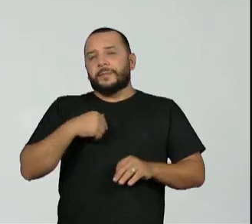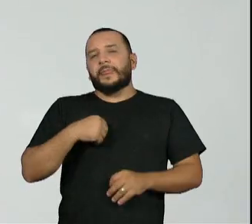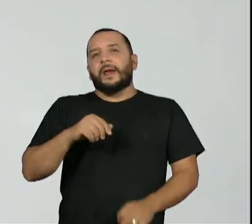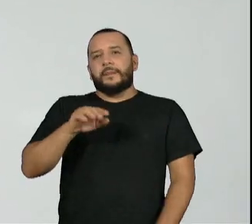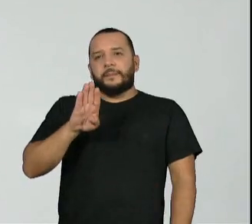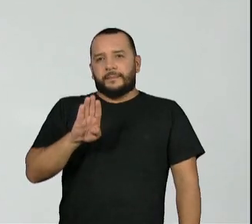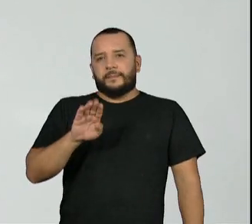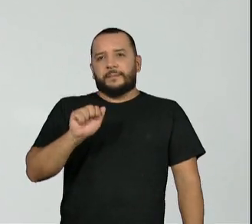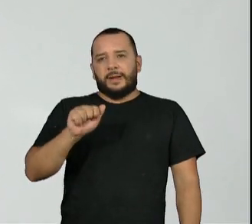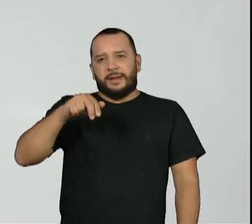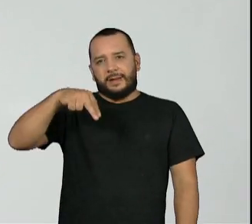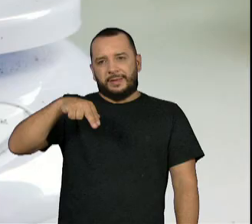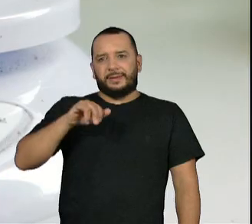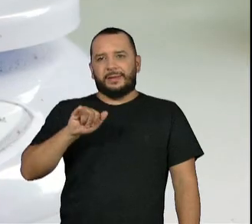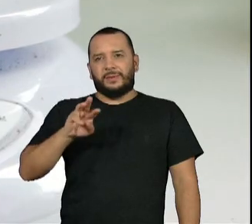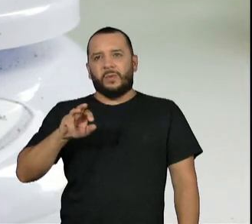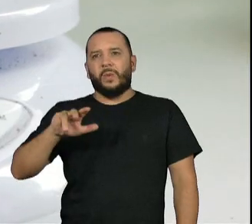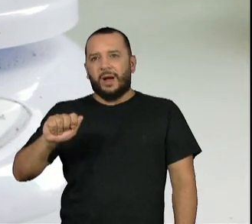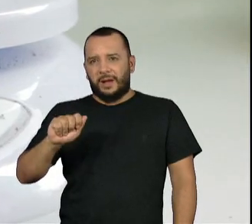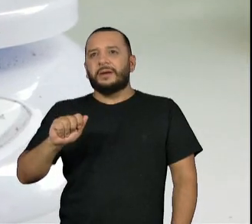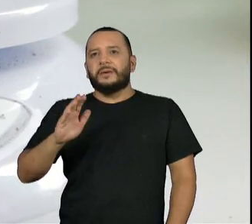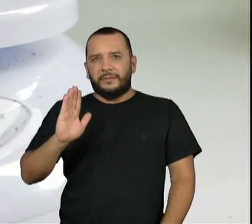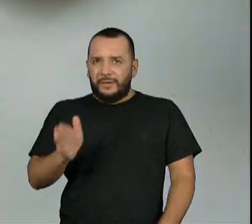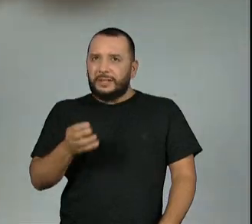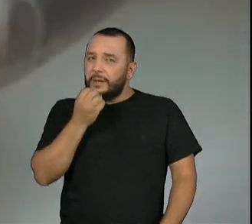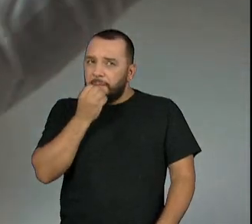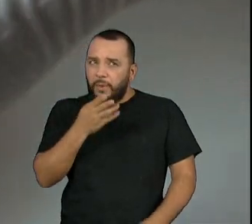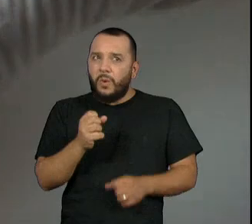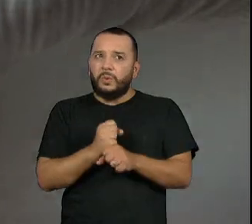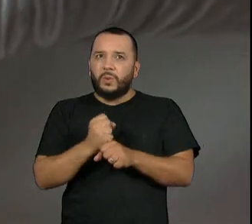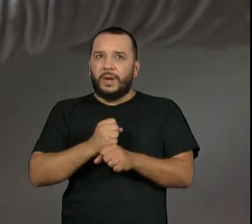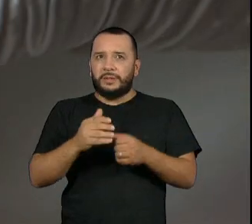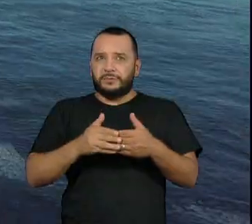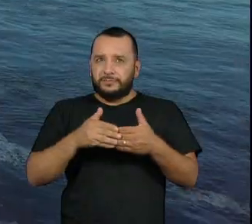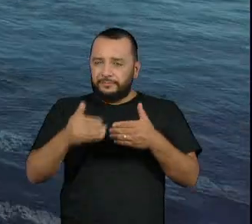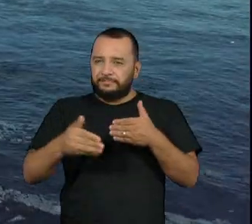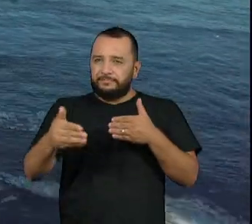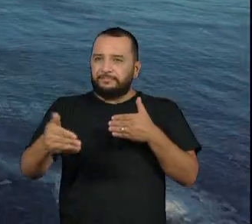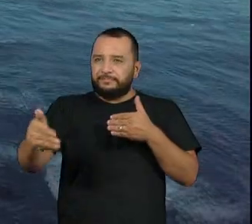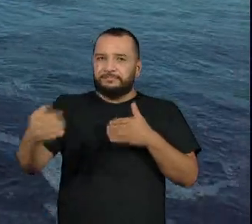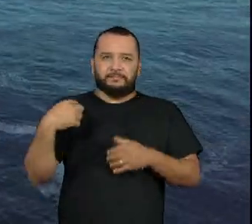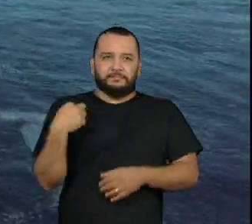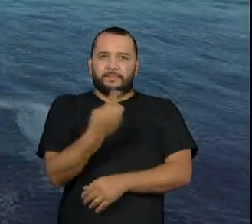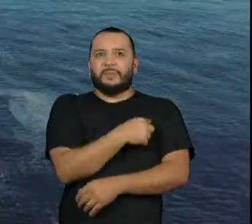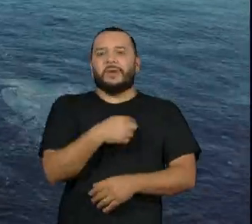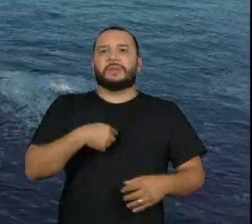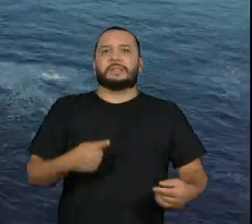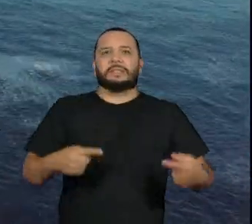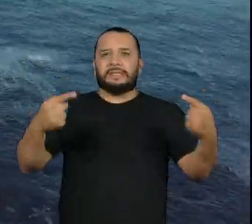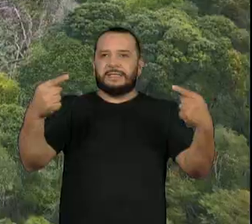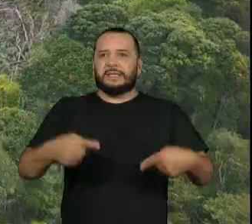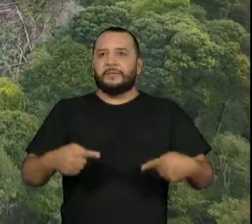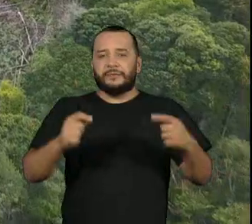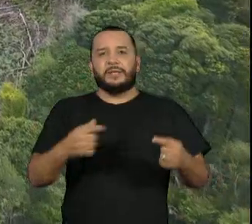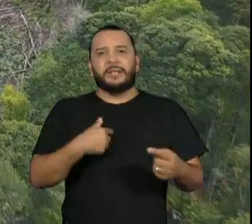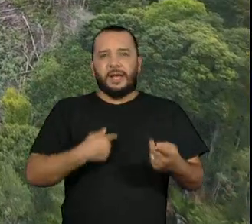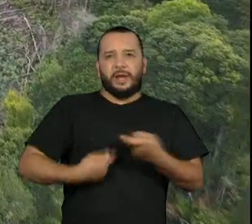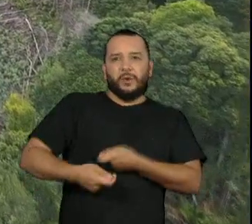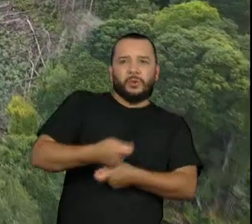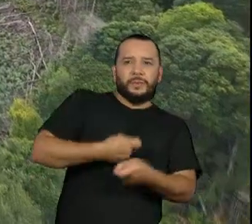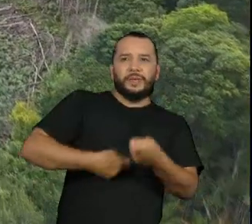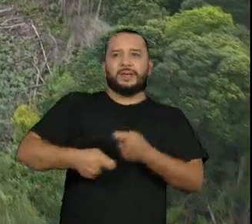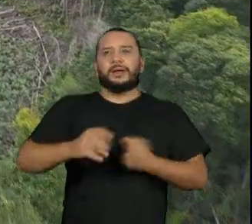deve prosperar nos próximos anos. O grande desafio hoje é práticas econômicas sustentáveis que